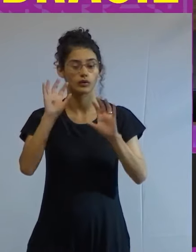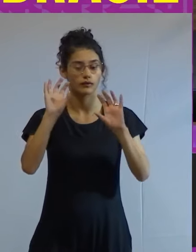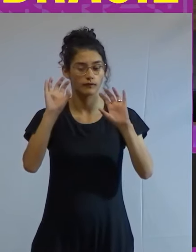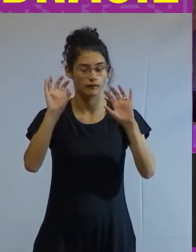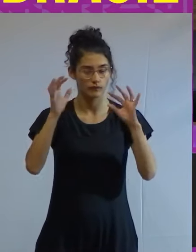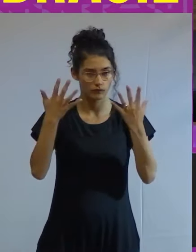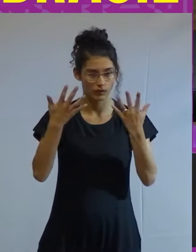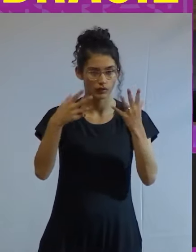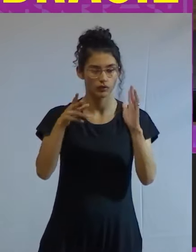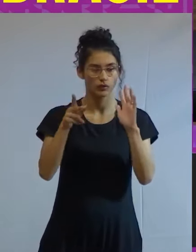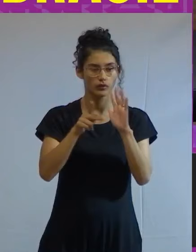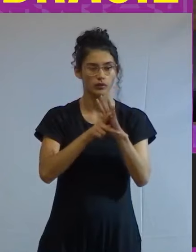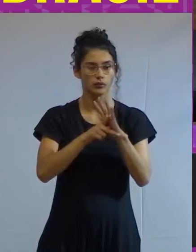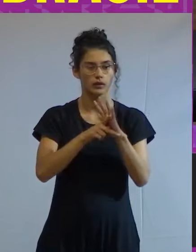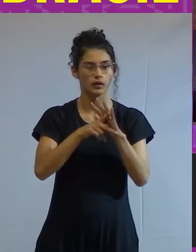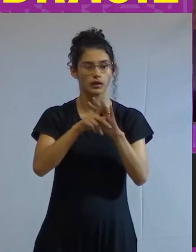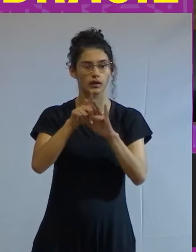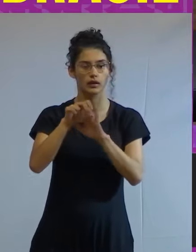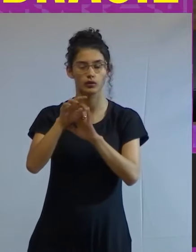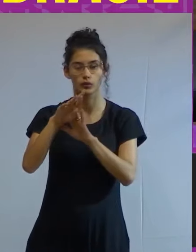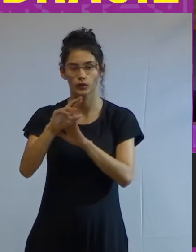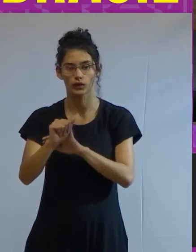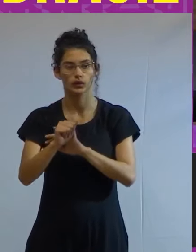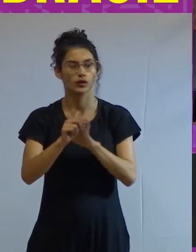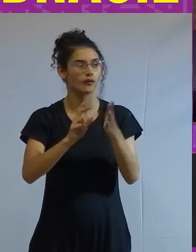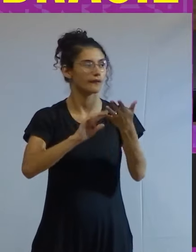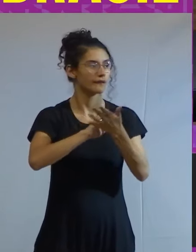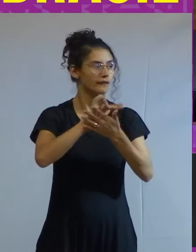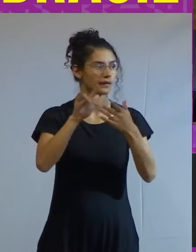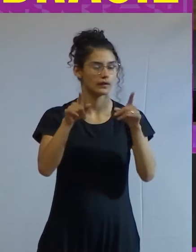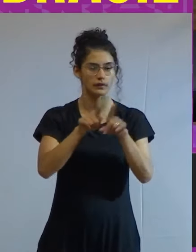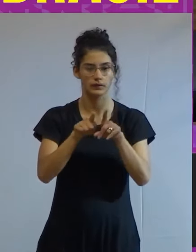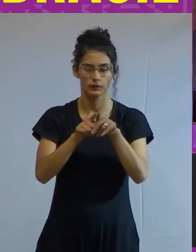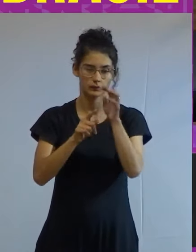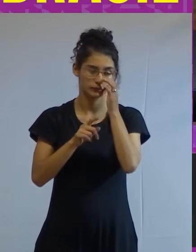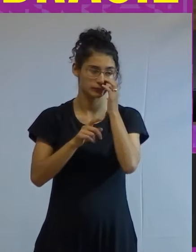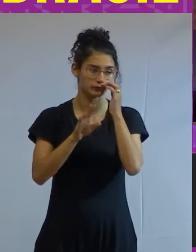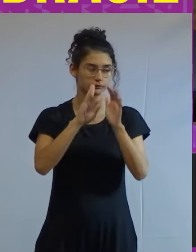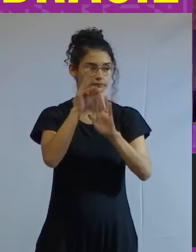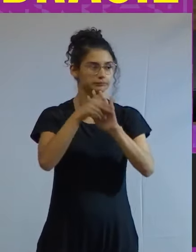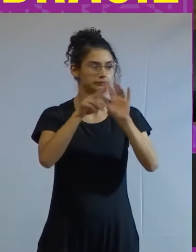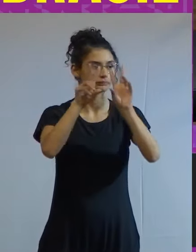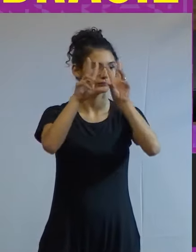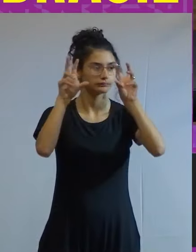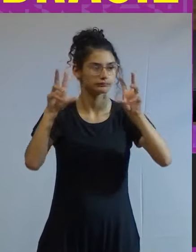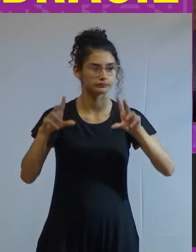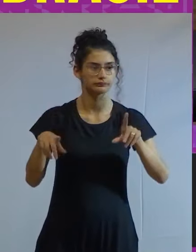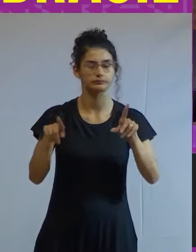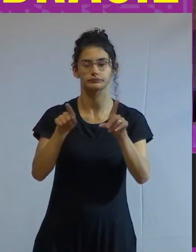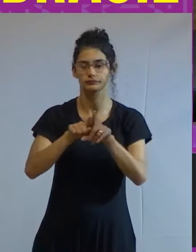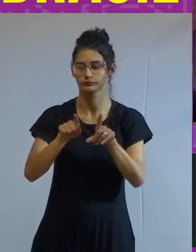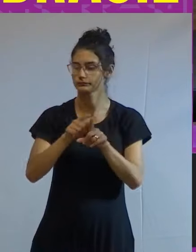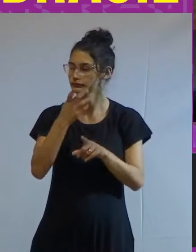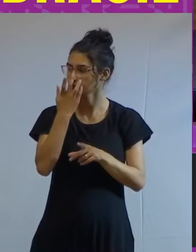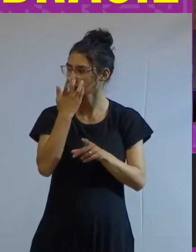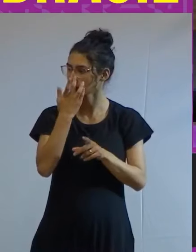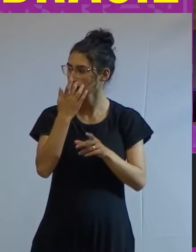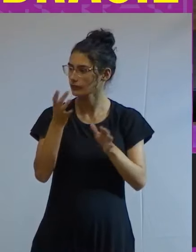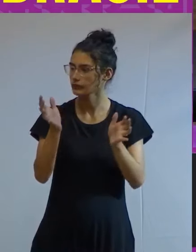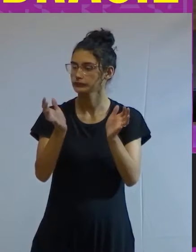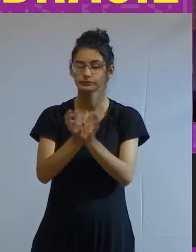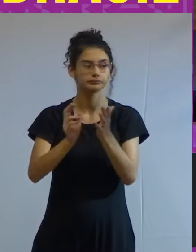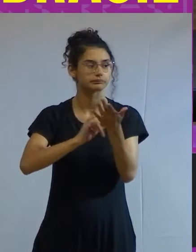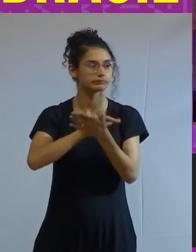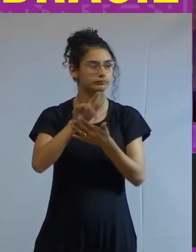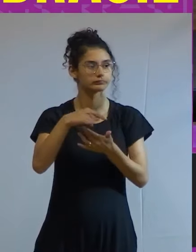eventos das pró-reitorias os coletivos os eixos temáticos enfim há um conjunto